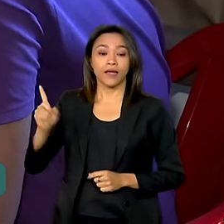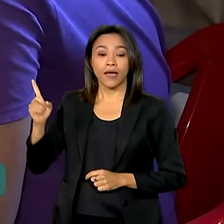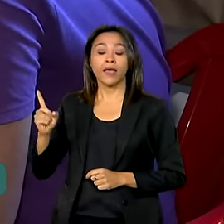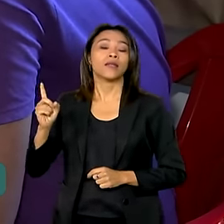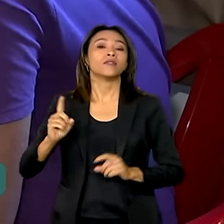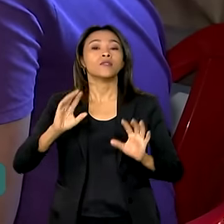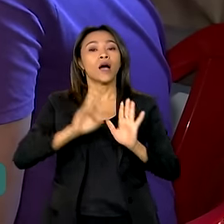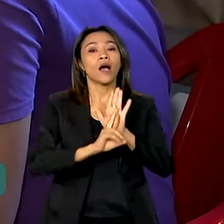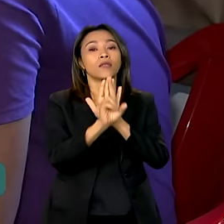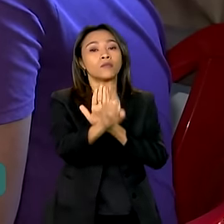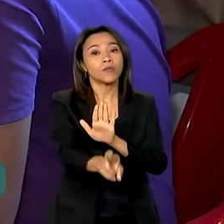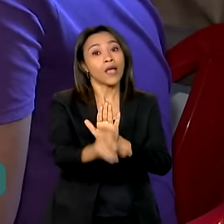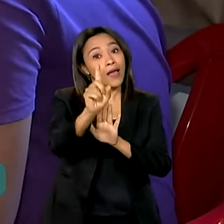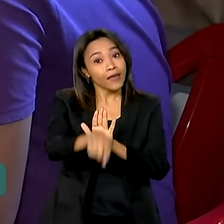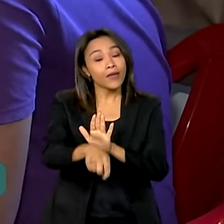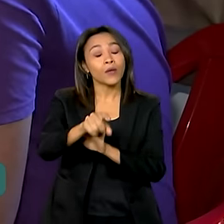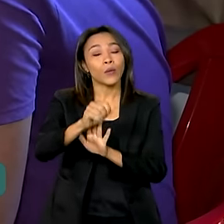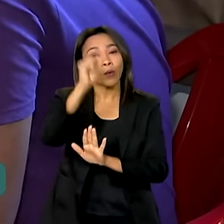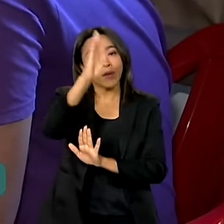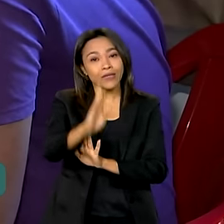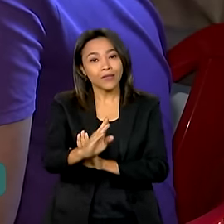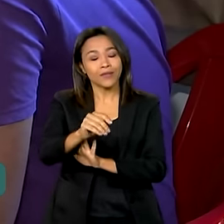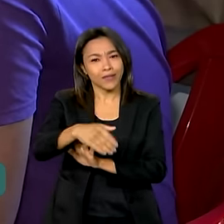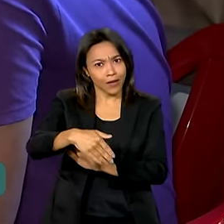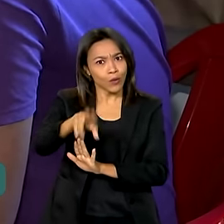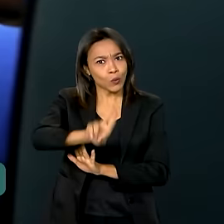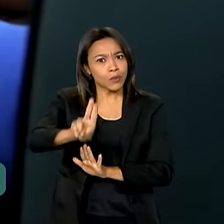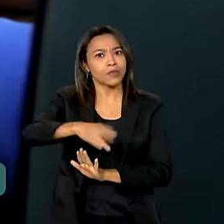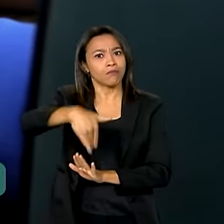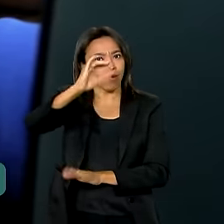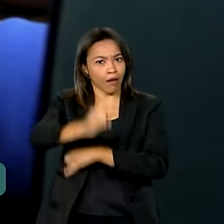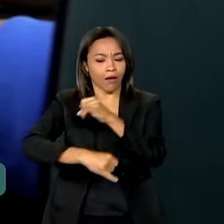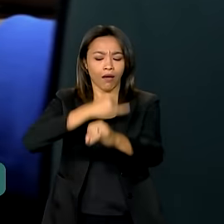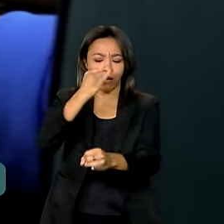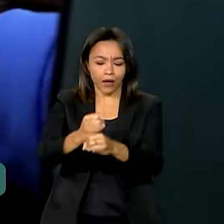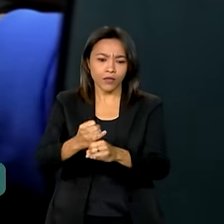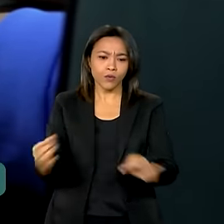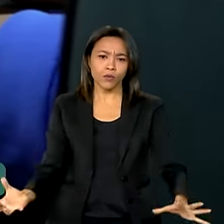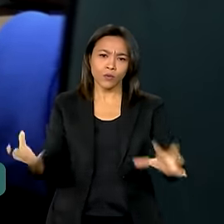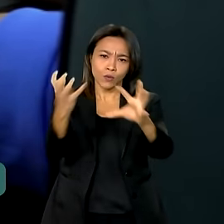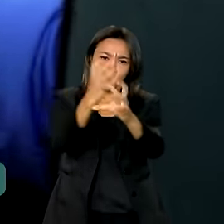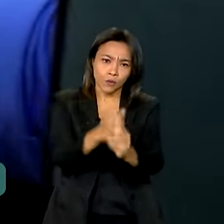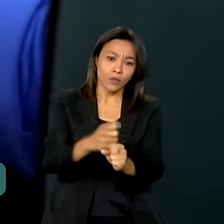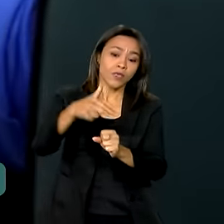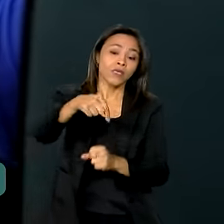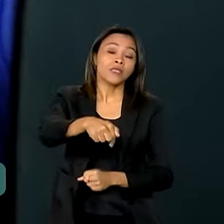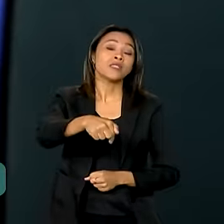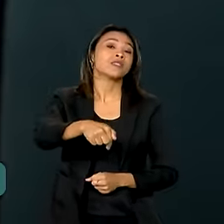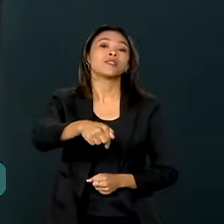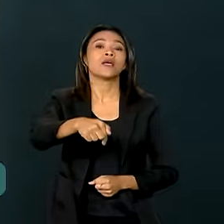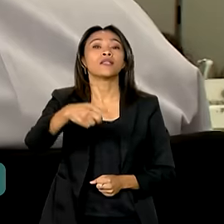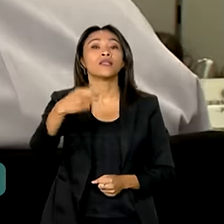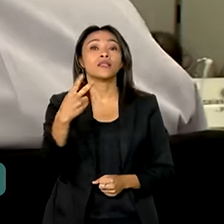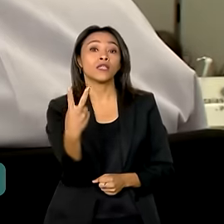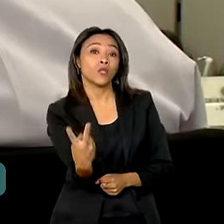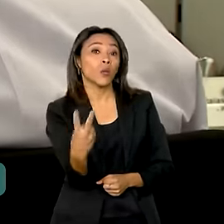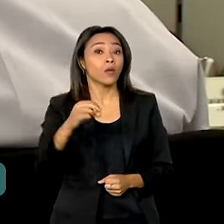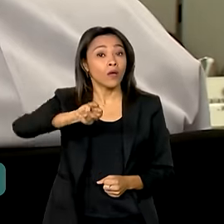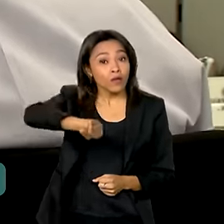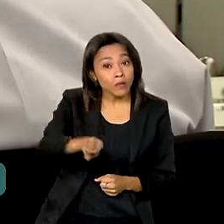é que o Brasil está usando mais e melhor a internet. São 72 milhões e meio de casas